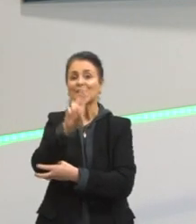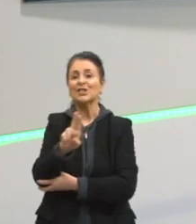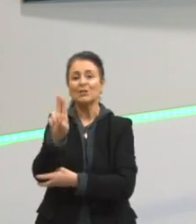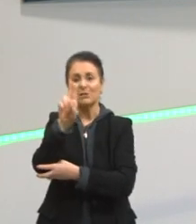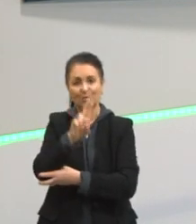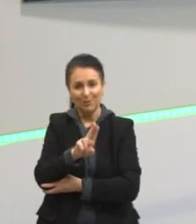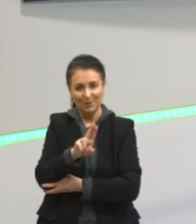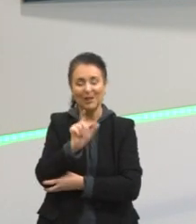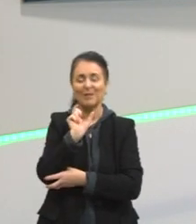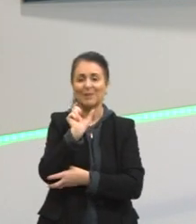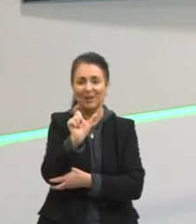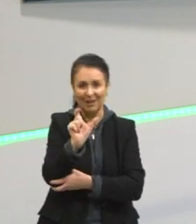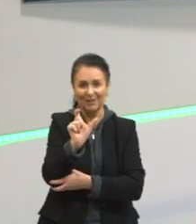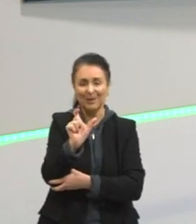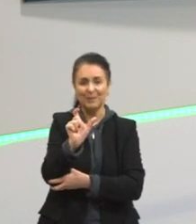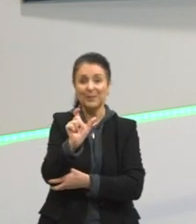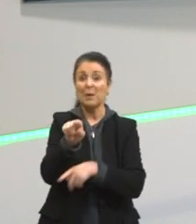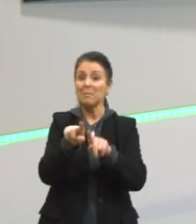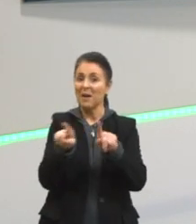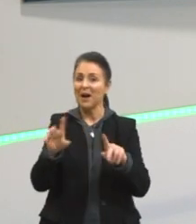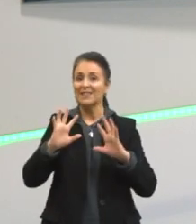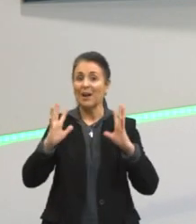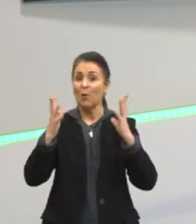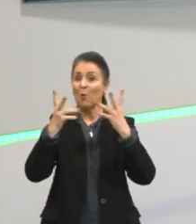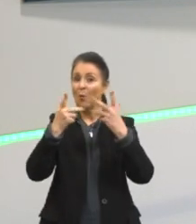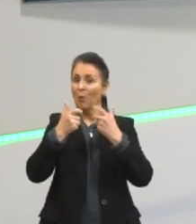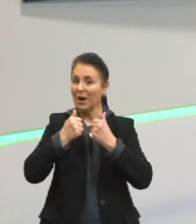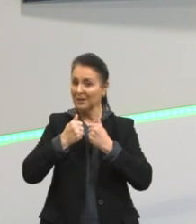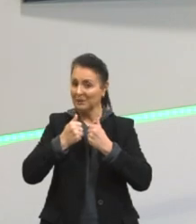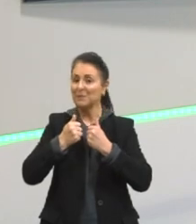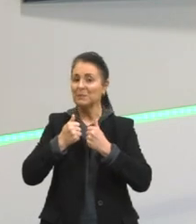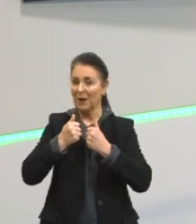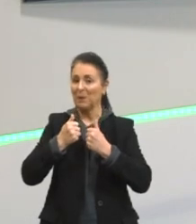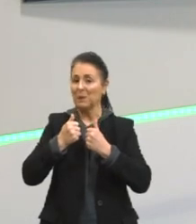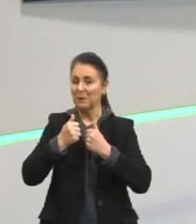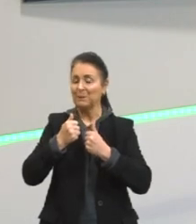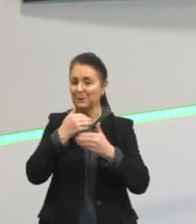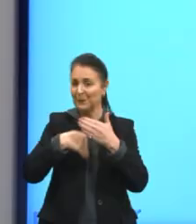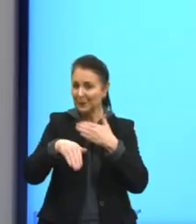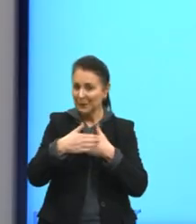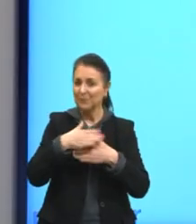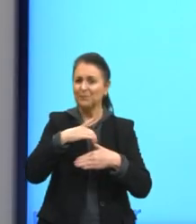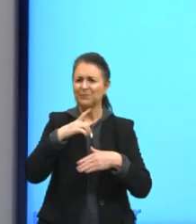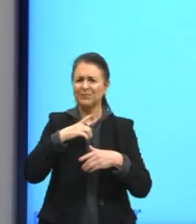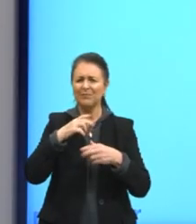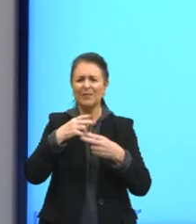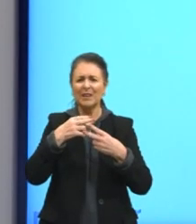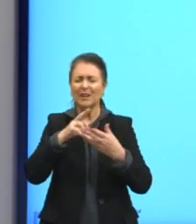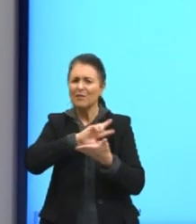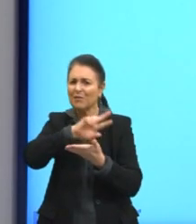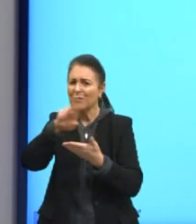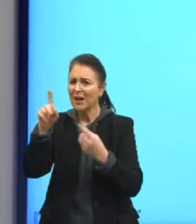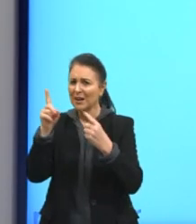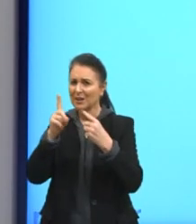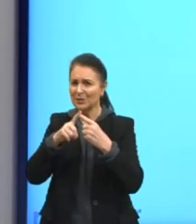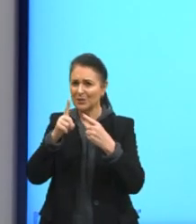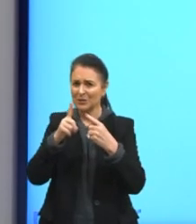referir ao animal de forma inteira. Existem vários tipos de metonímia. Vamos dar uma olhadinha neles.